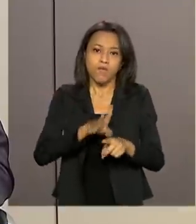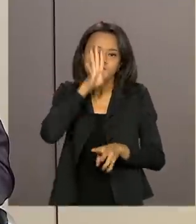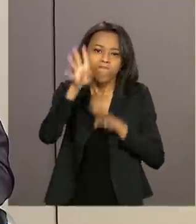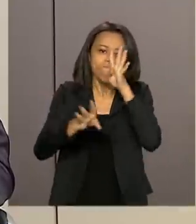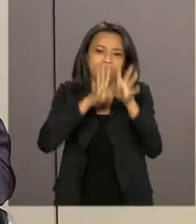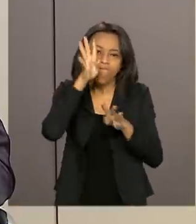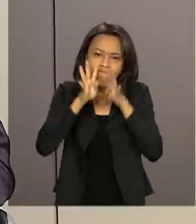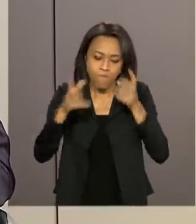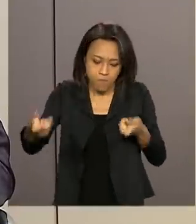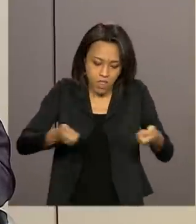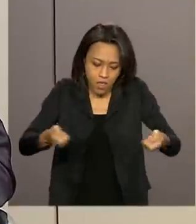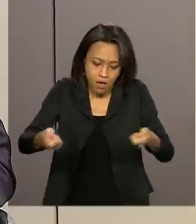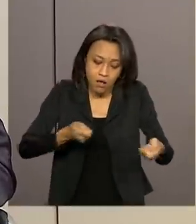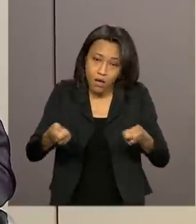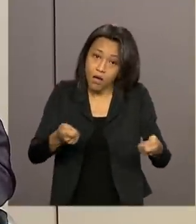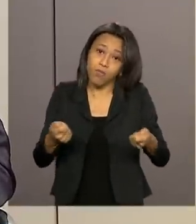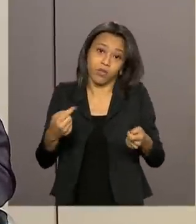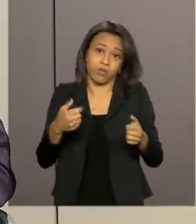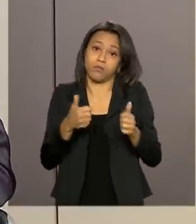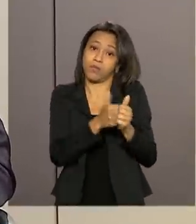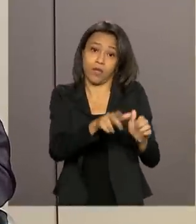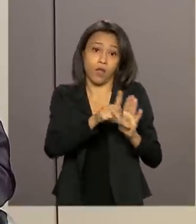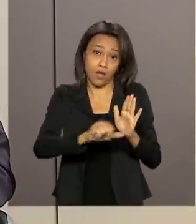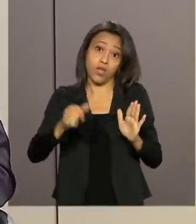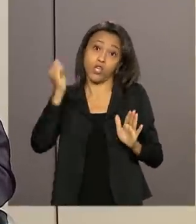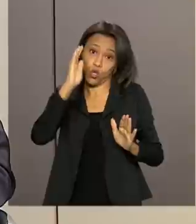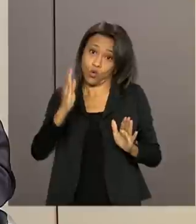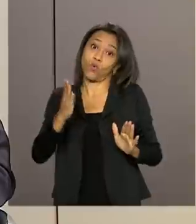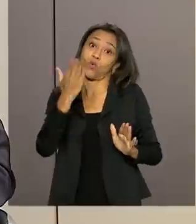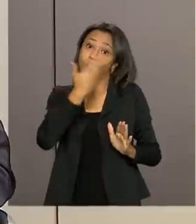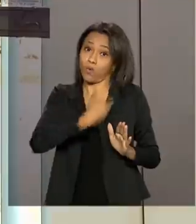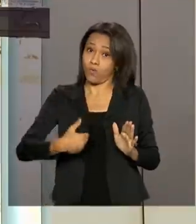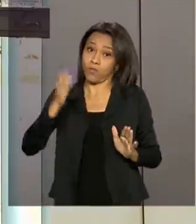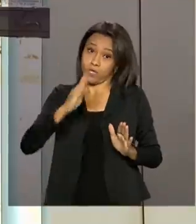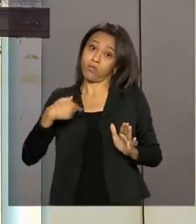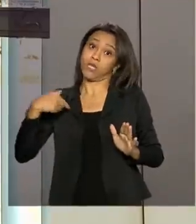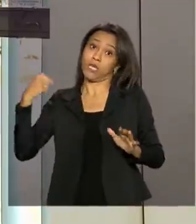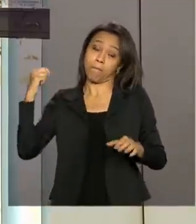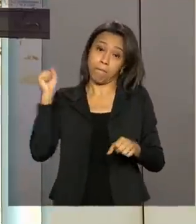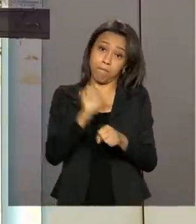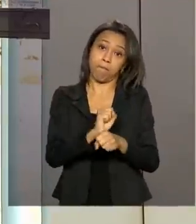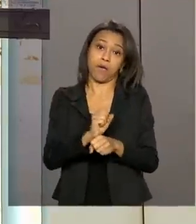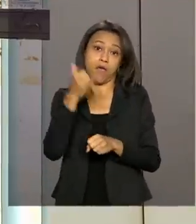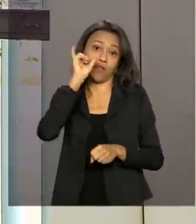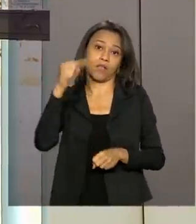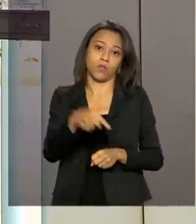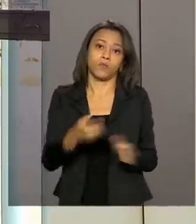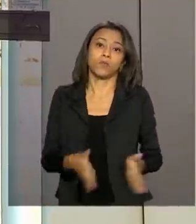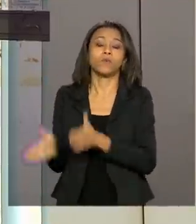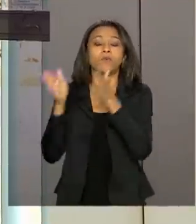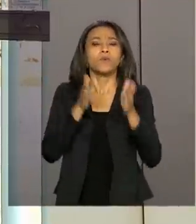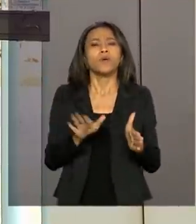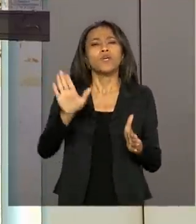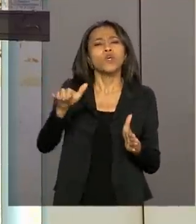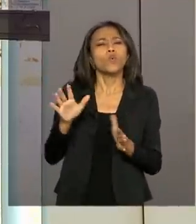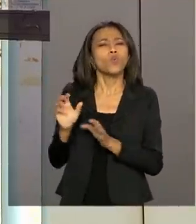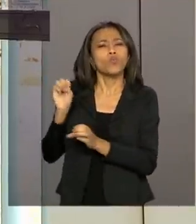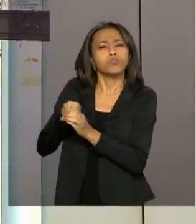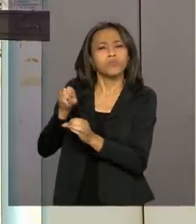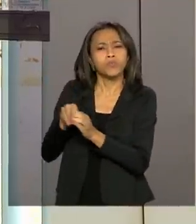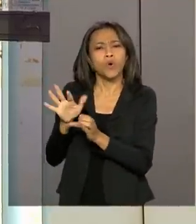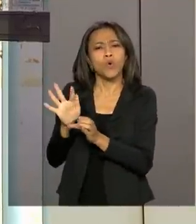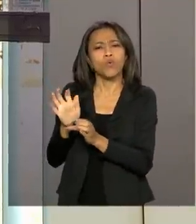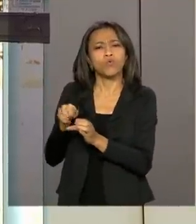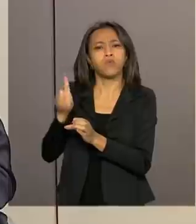ilegal, e que é responsabilidade do Estado brasileiro impedir que isso aconteça. E a questão da reativação do fundo Amazônia, que o senhor